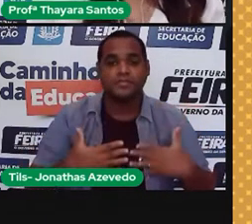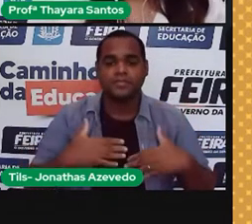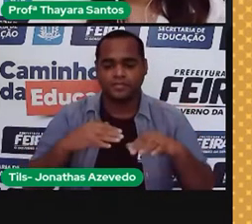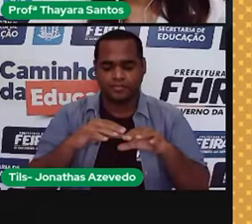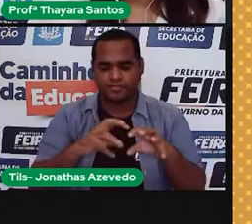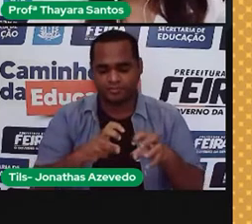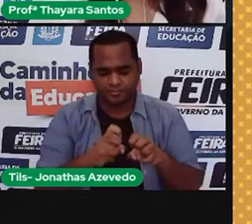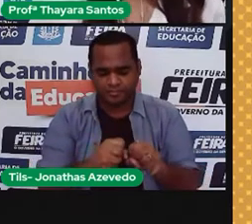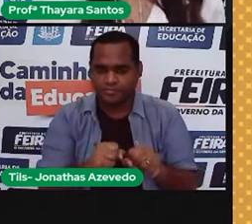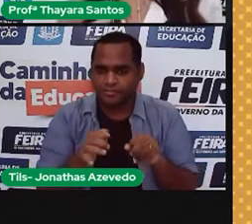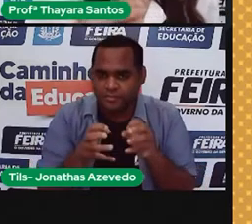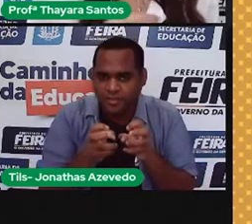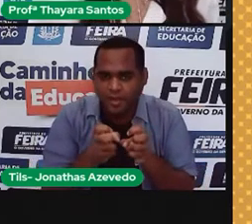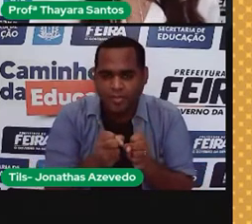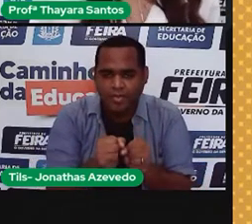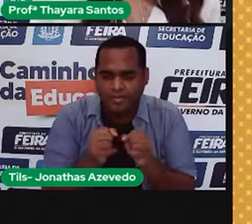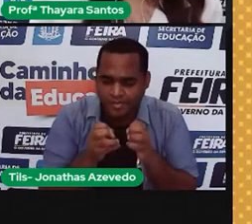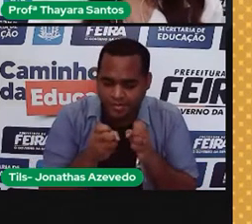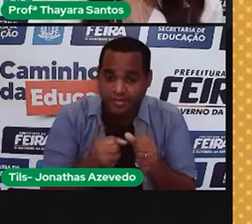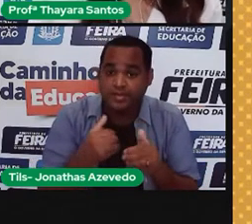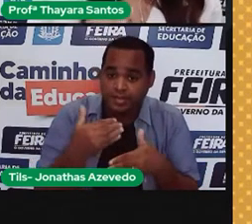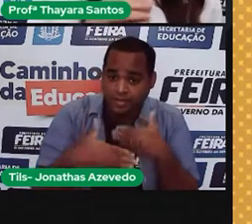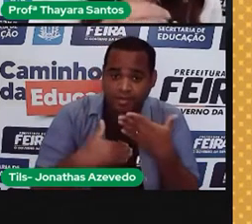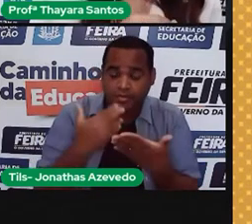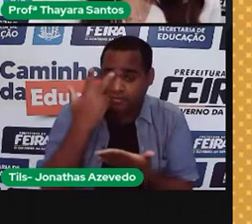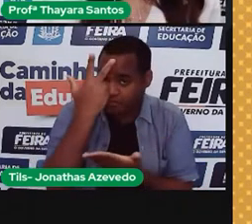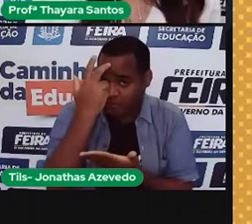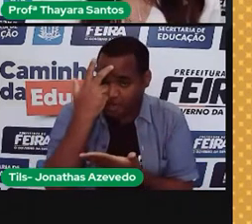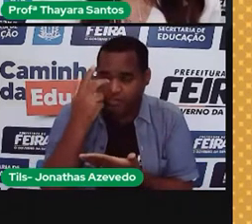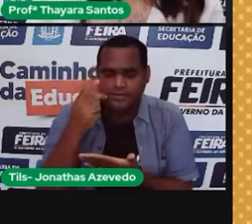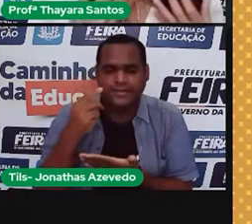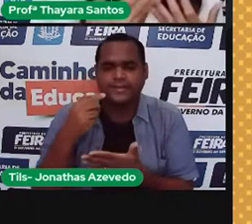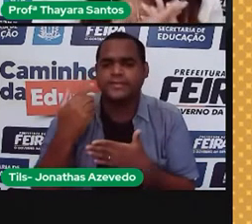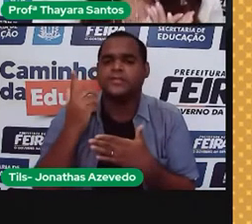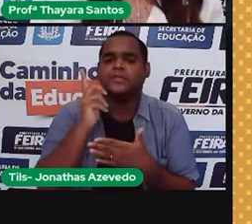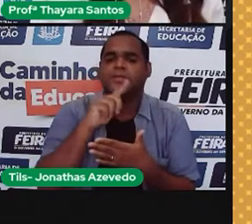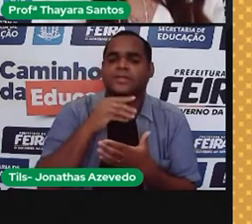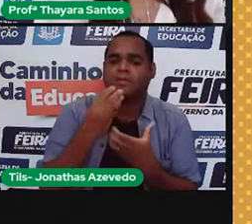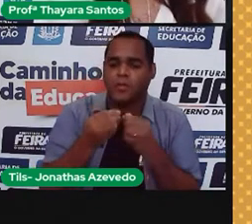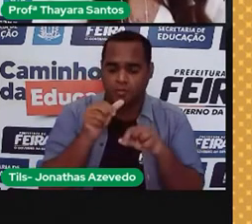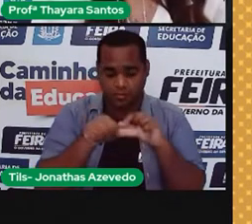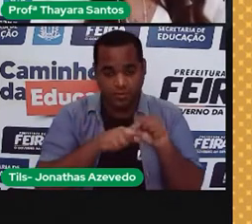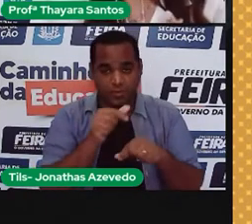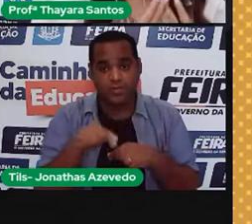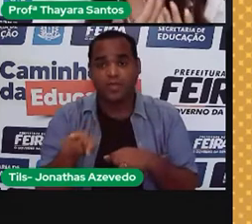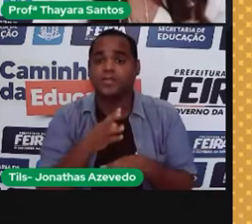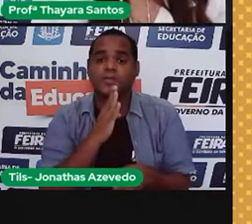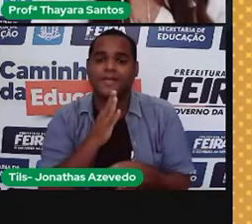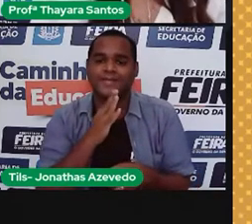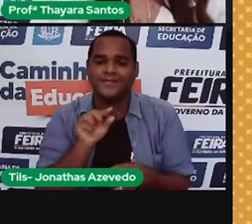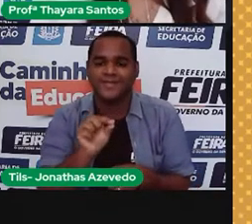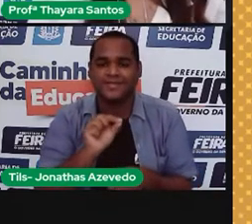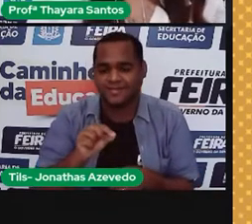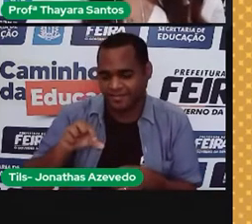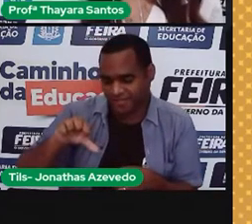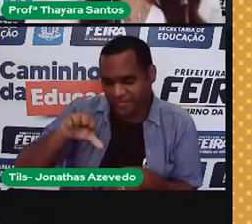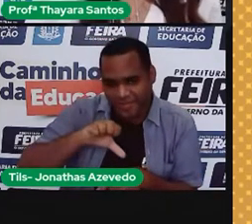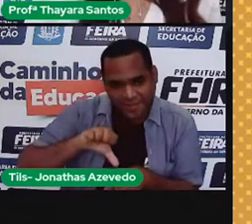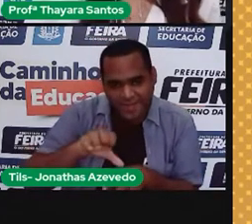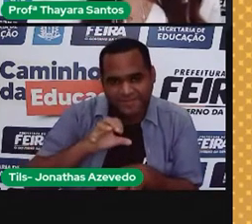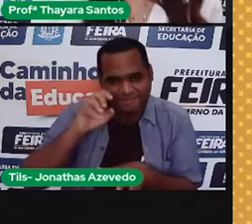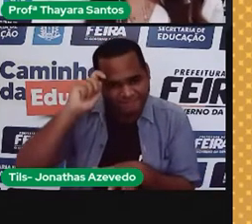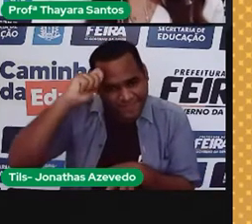decomposição deles, nesse processo natural, eles se transformam no que a gente hoje conhece como petróleo. O